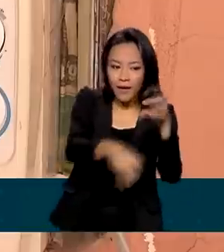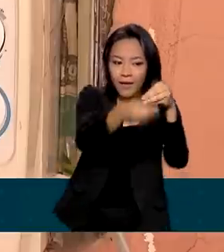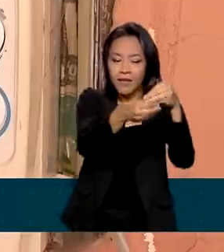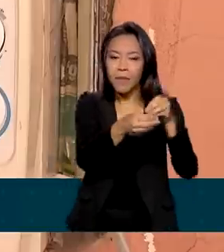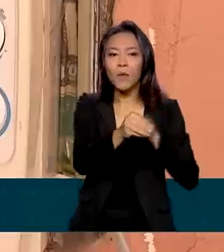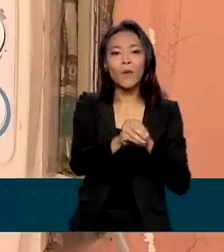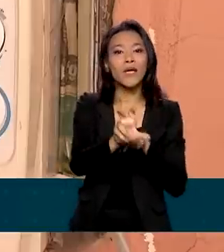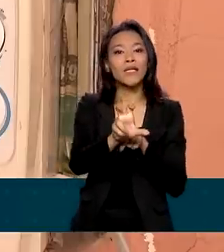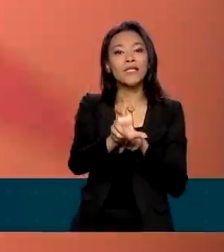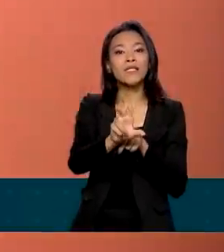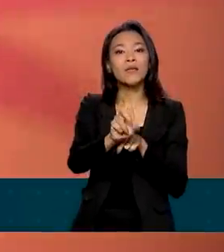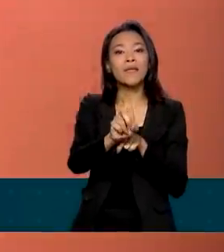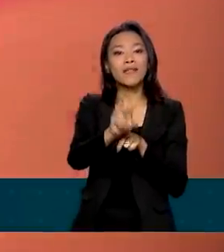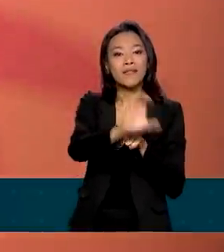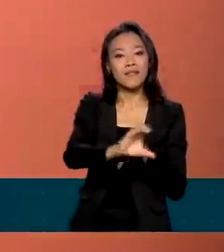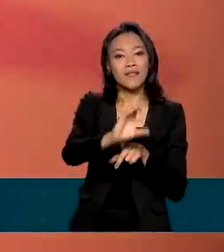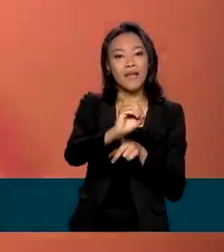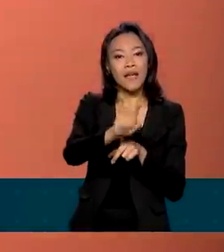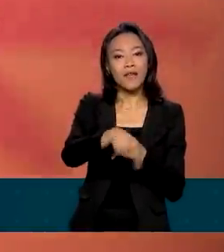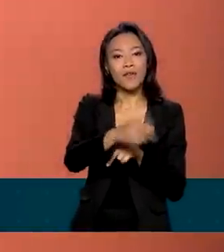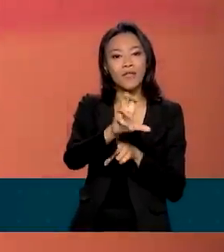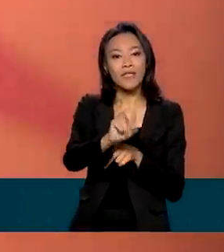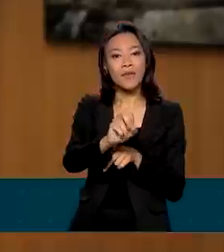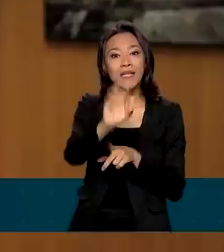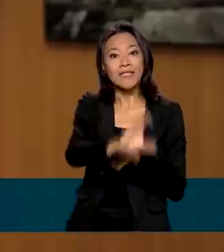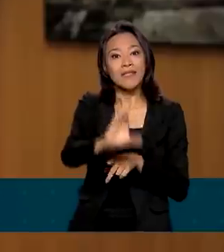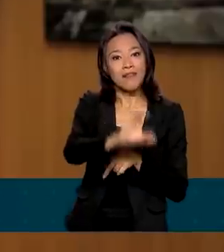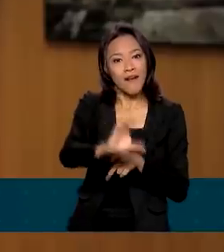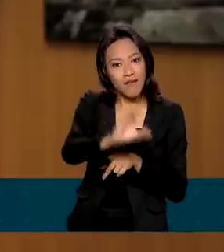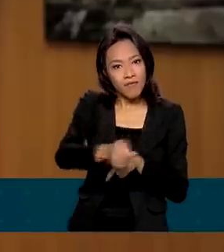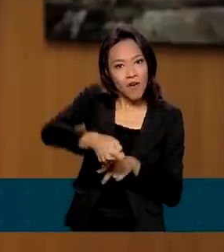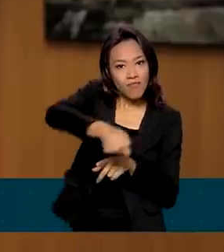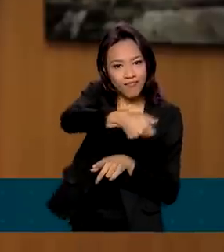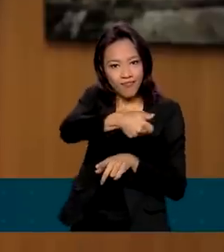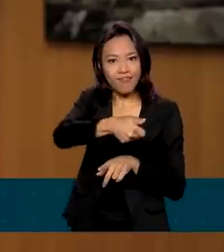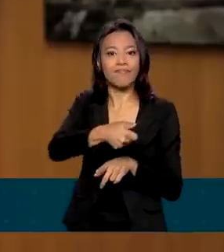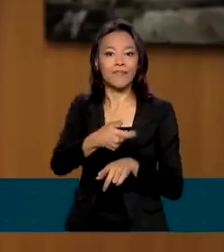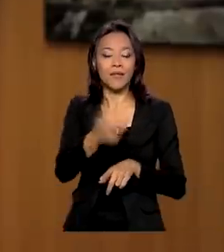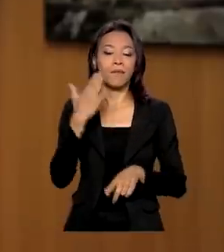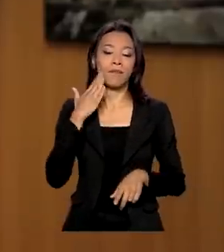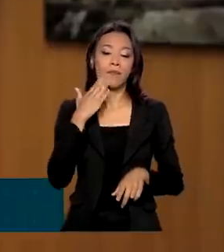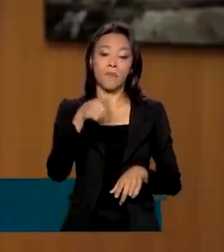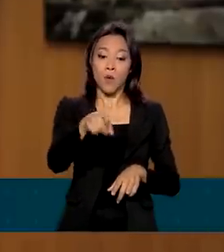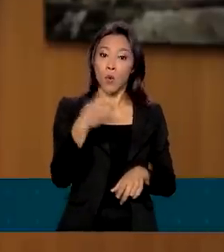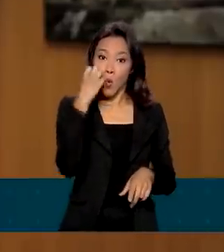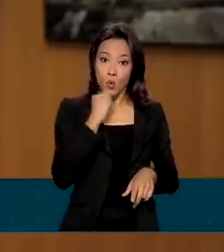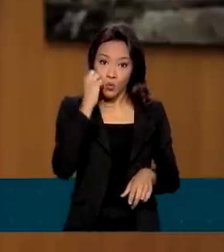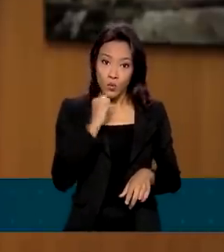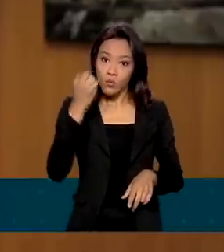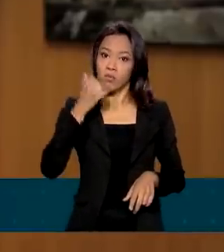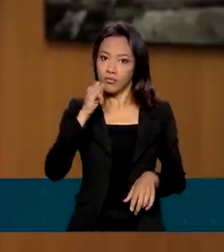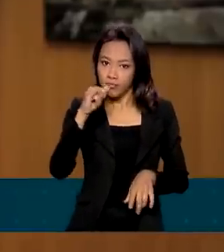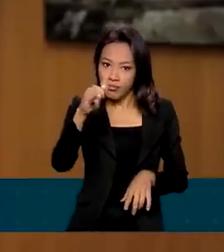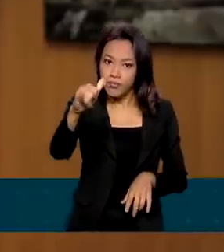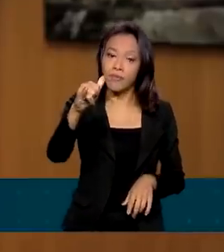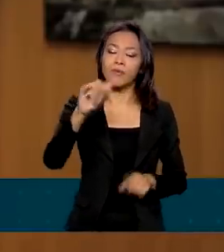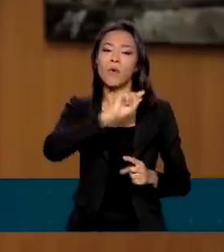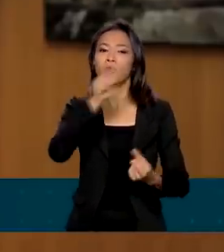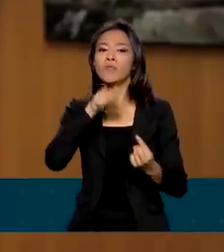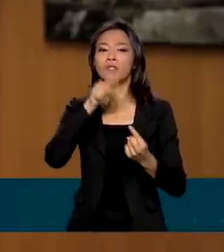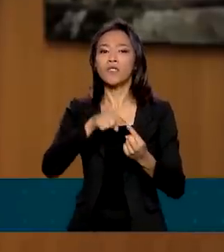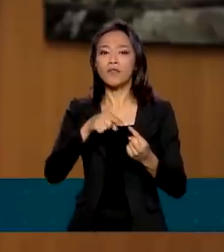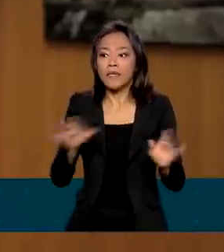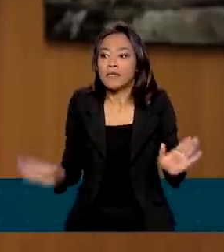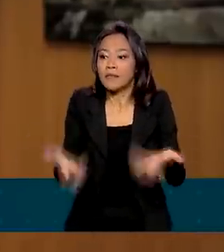de 50 centavos por kilowatt hora de uso. O Programa de Redução do Consumo de Energia Elétrica tem o propósito de incentivar os